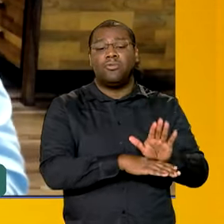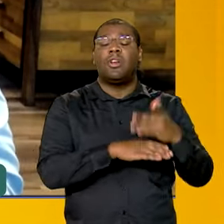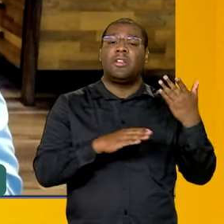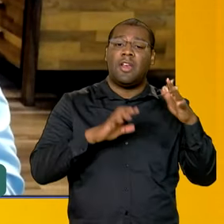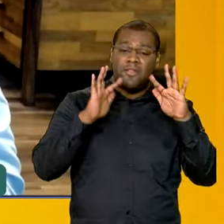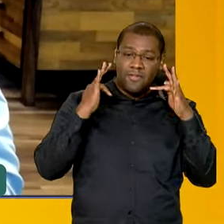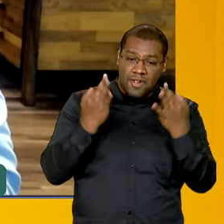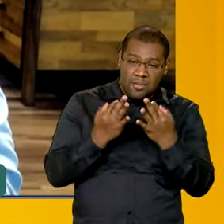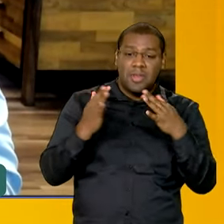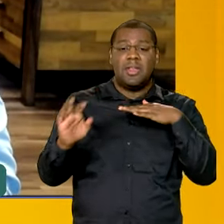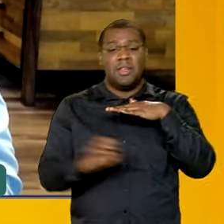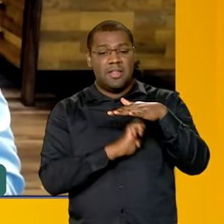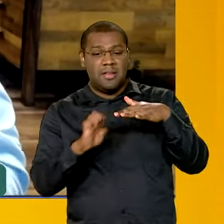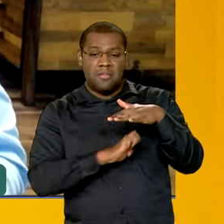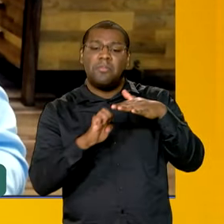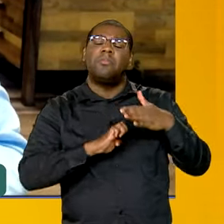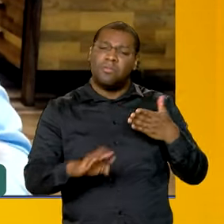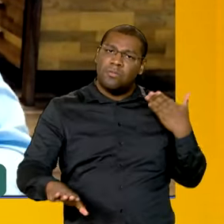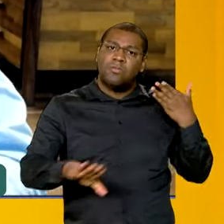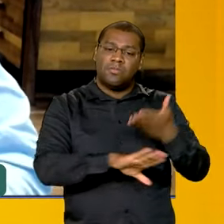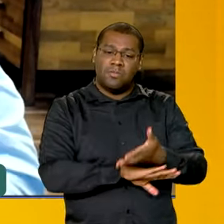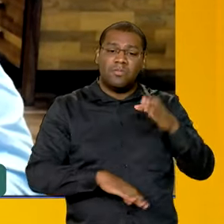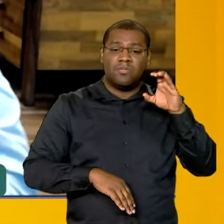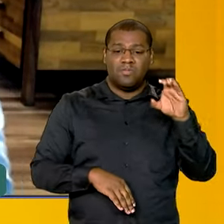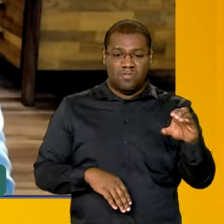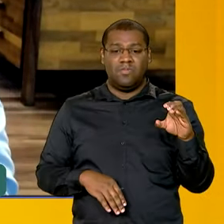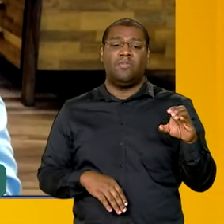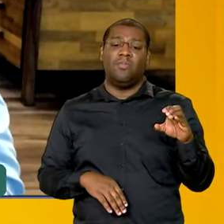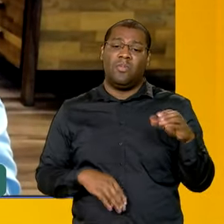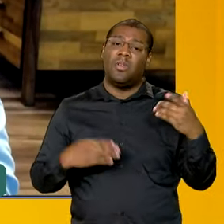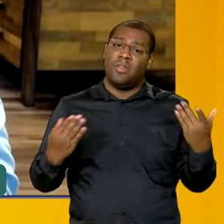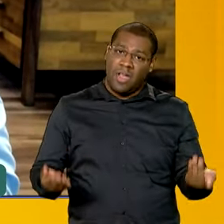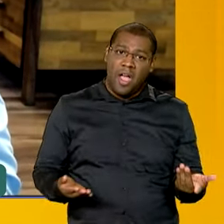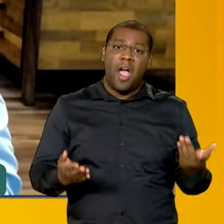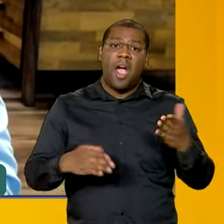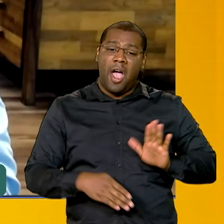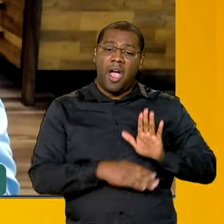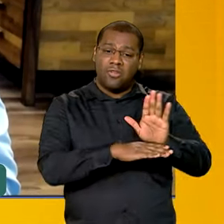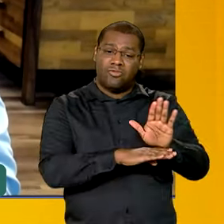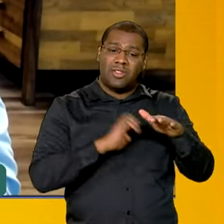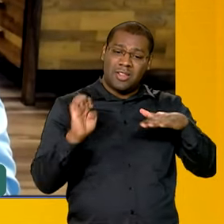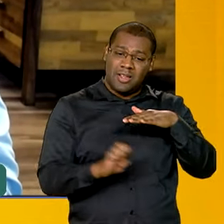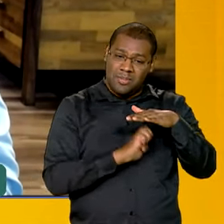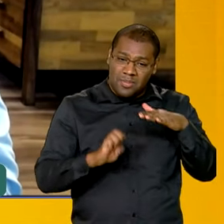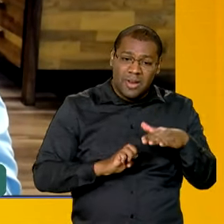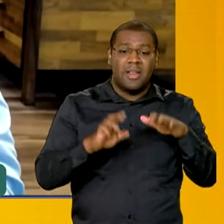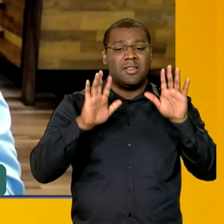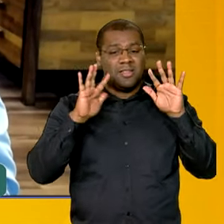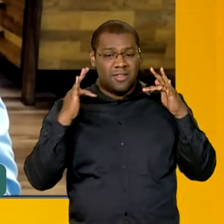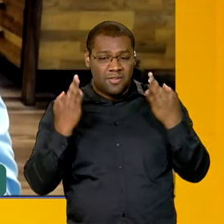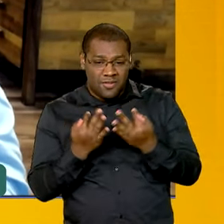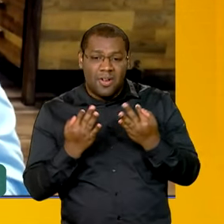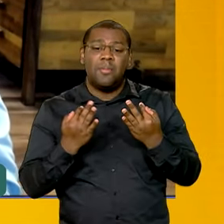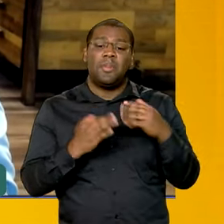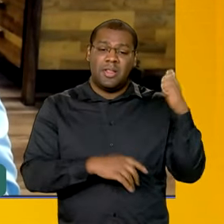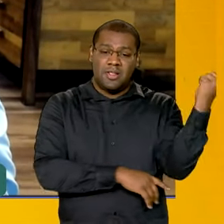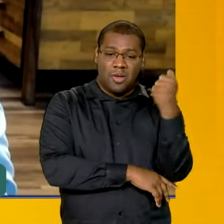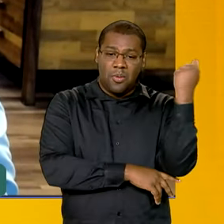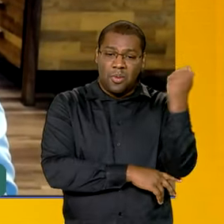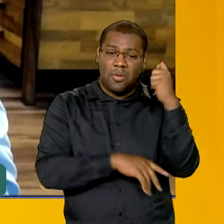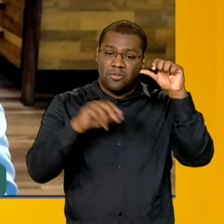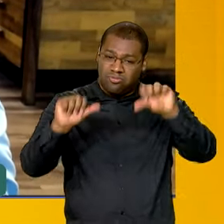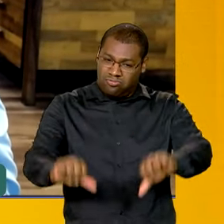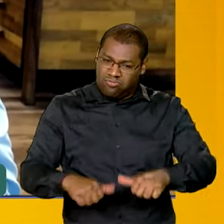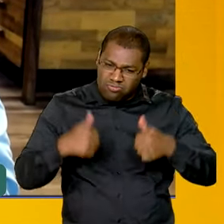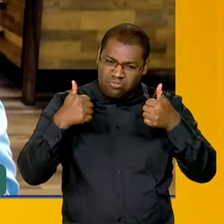muitas vezes subsidiado, inclusive, para que eles possam recompor o dia a dia da cidade, das famílias e